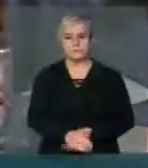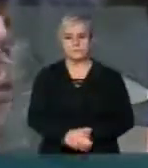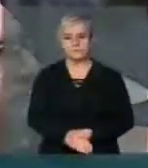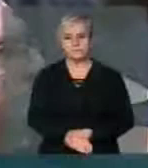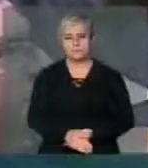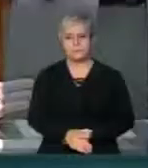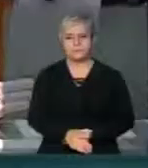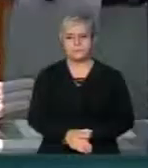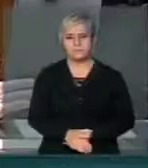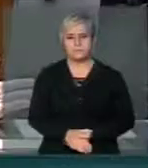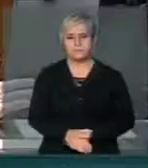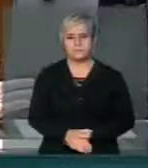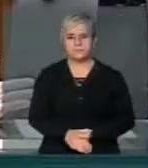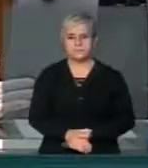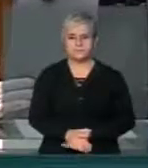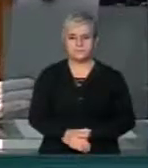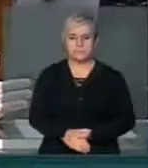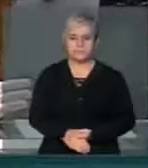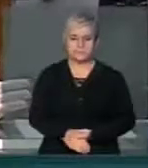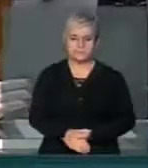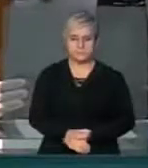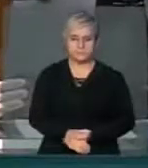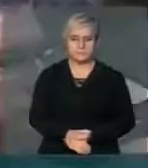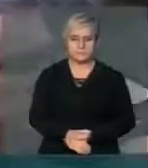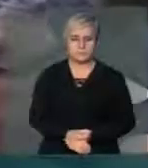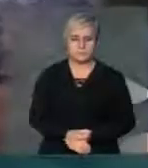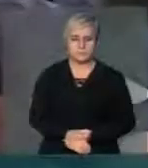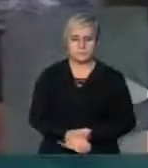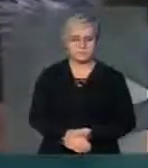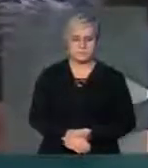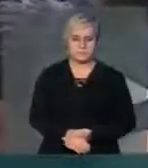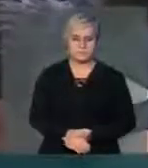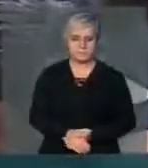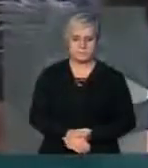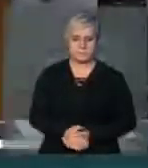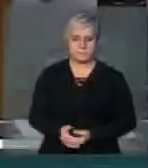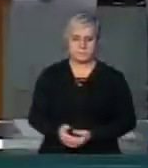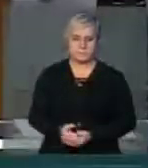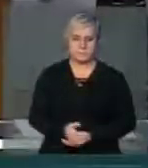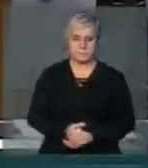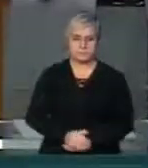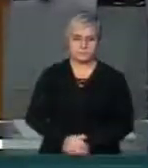seguir. Estamos no processo. para deixar de fazer reunião fora do... Sr. Presidente, escra-se mesmo, por gentileza. gentileza.